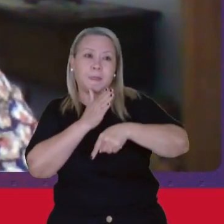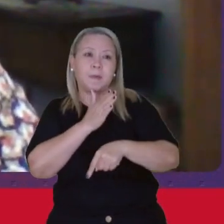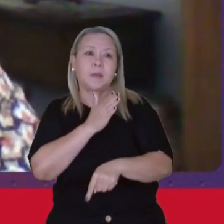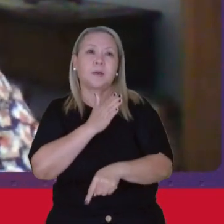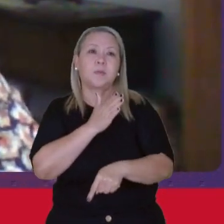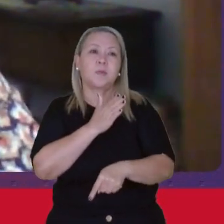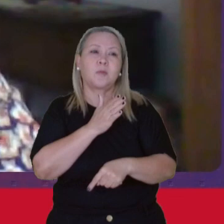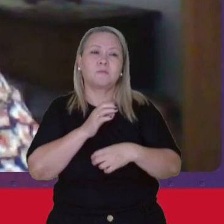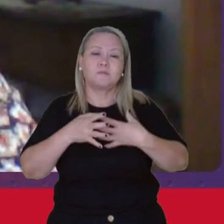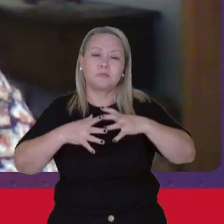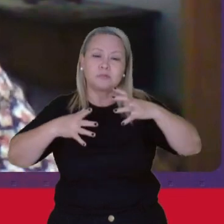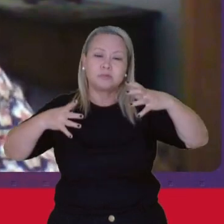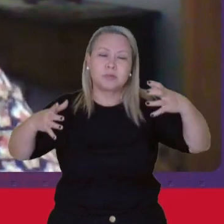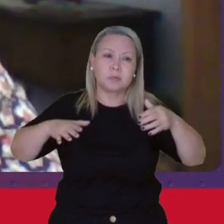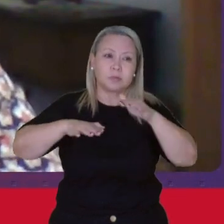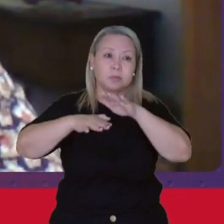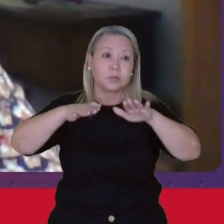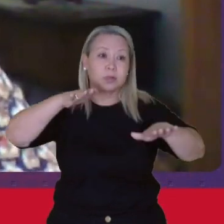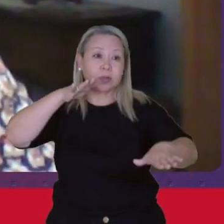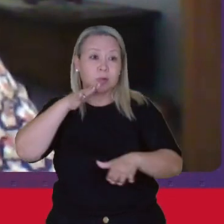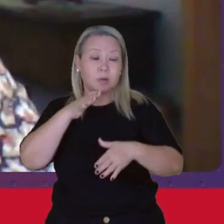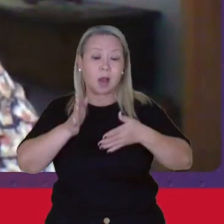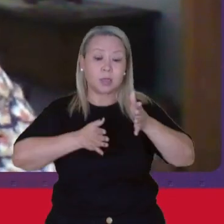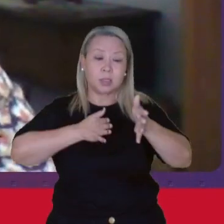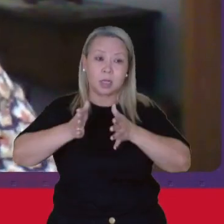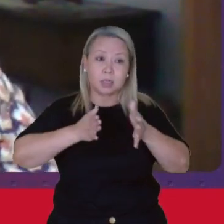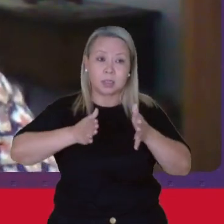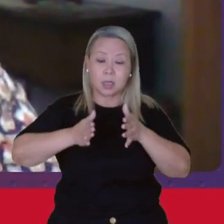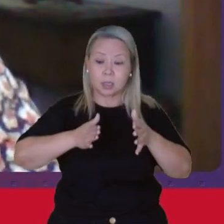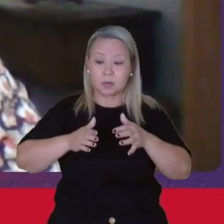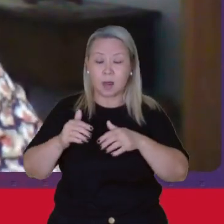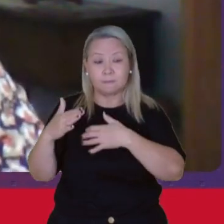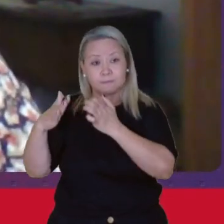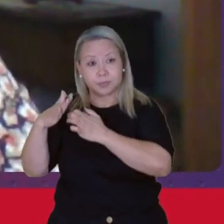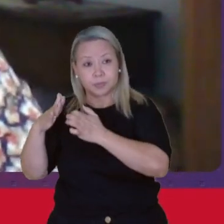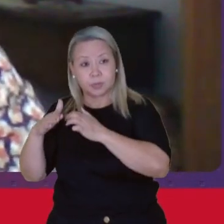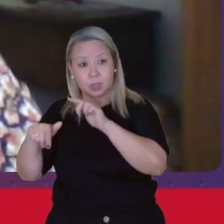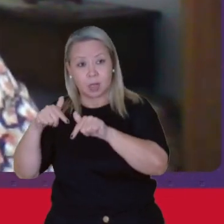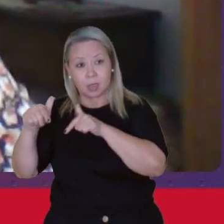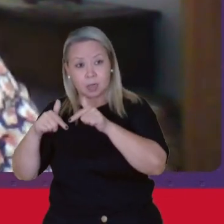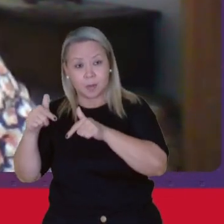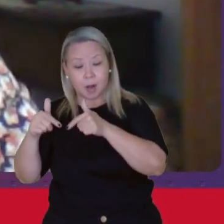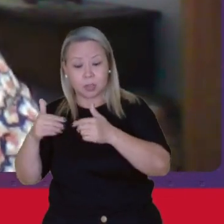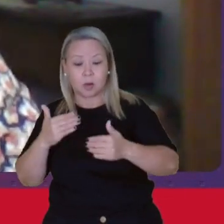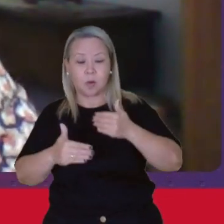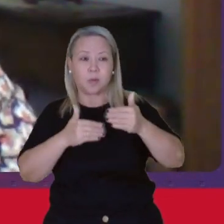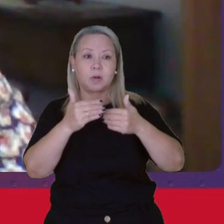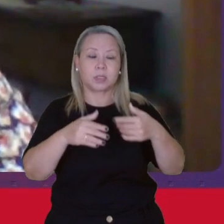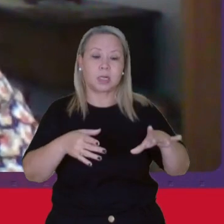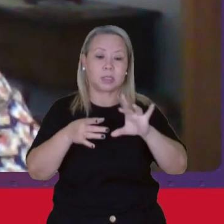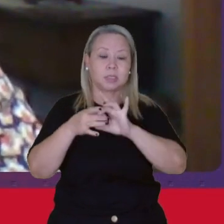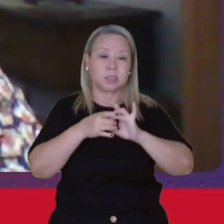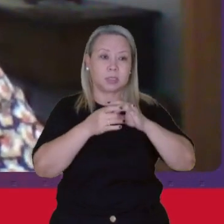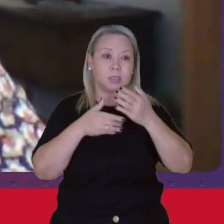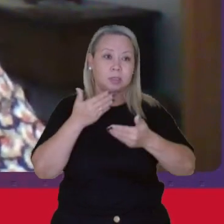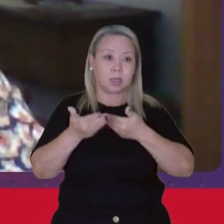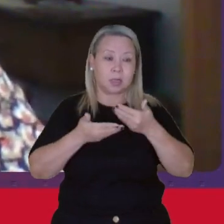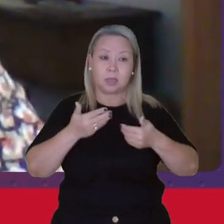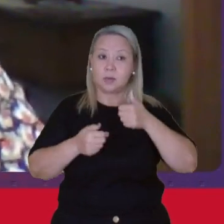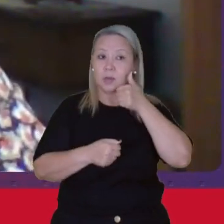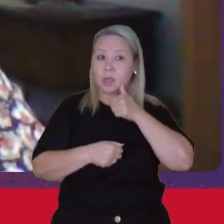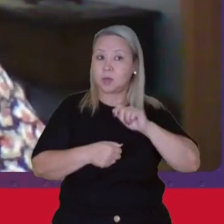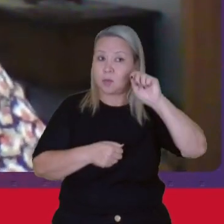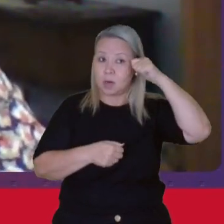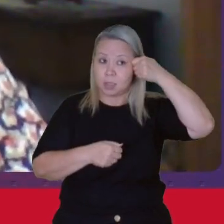enormes desigualdades De acesso ao mercado de trabalho O processo de integração, por exemplo Das mulheres